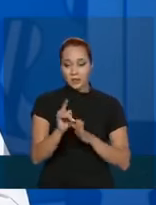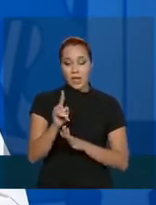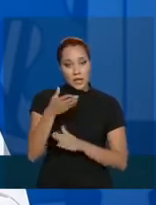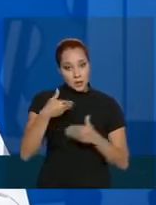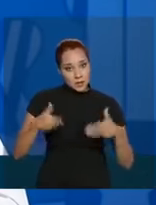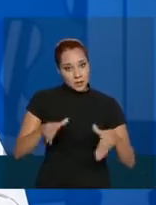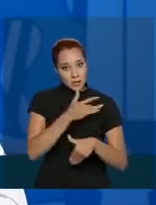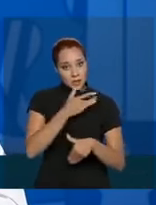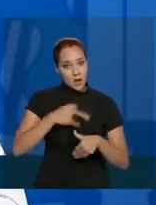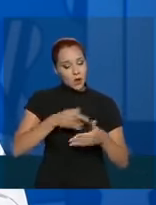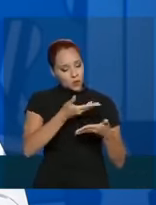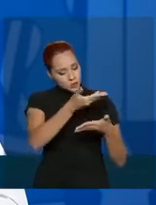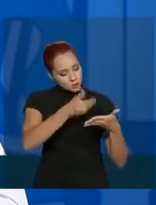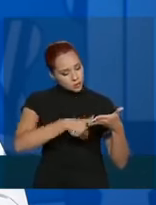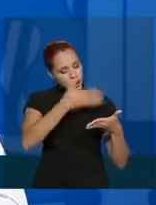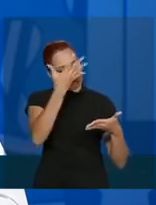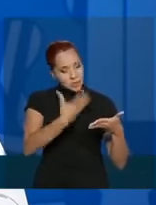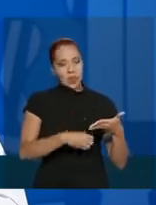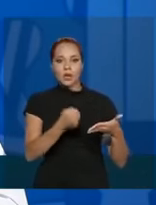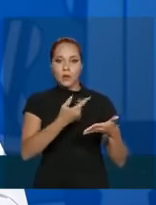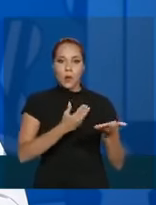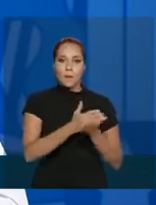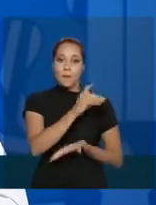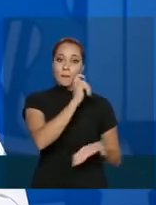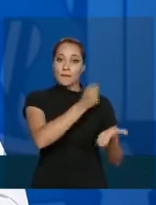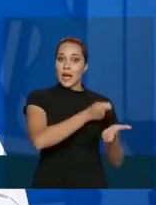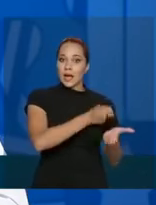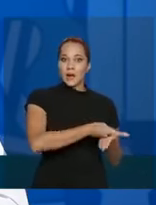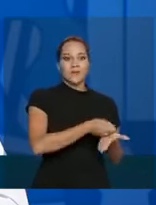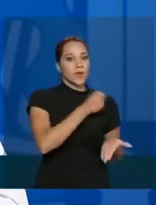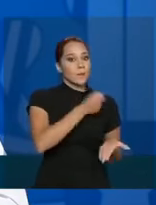reconhece e começa a pagar. E é por diária.